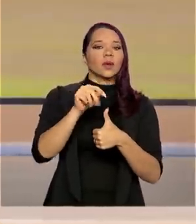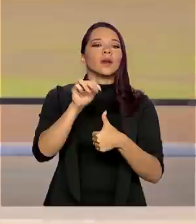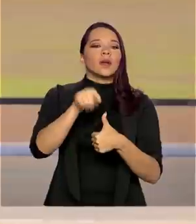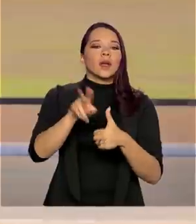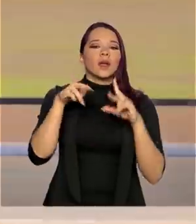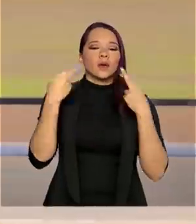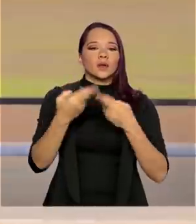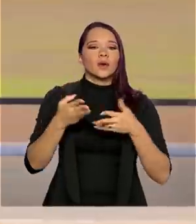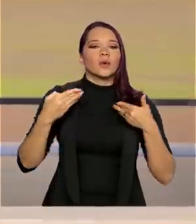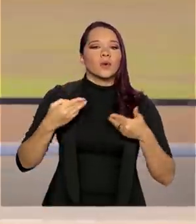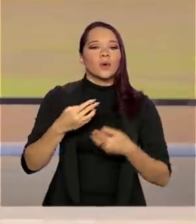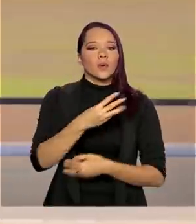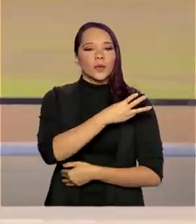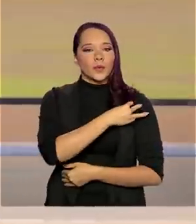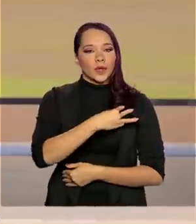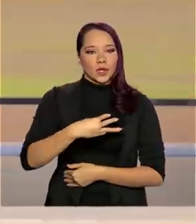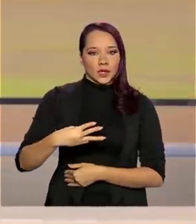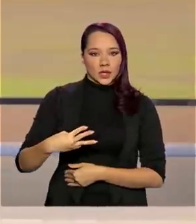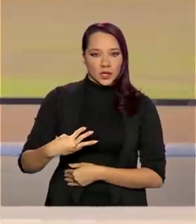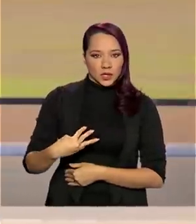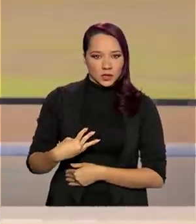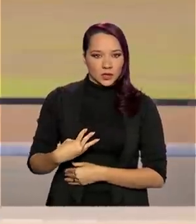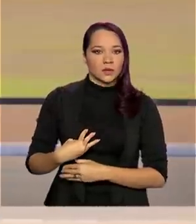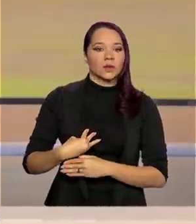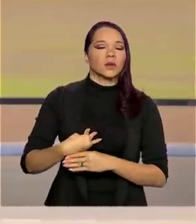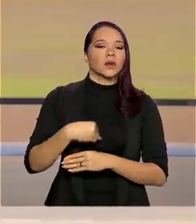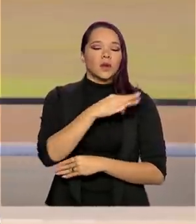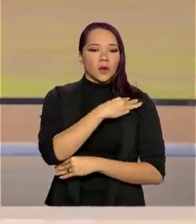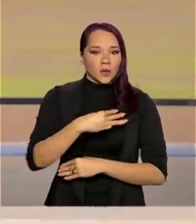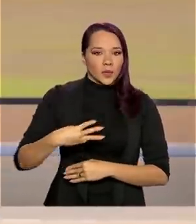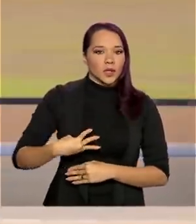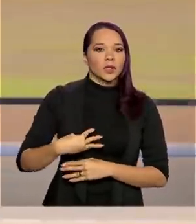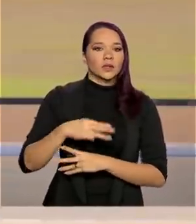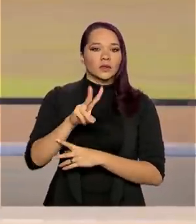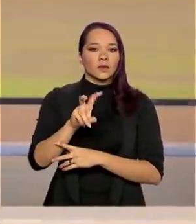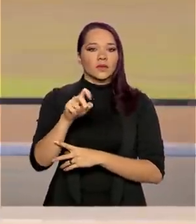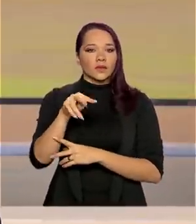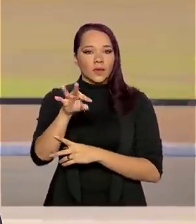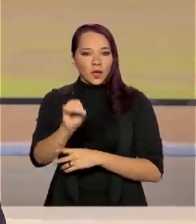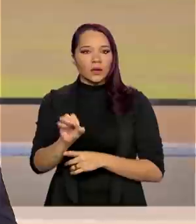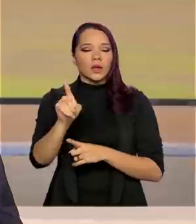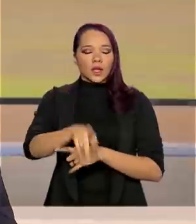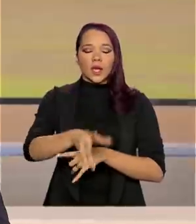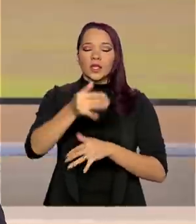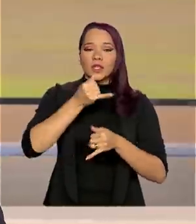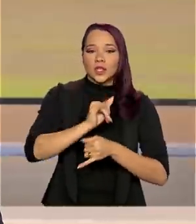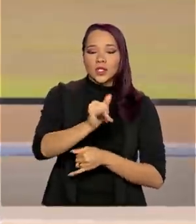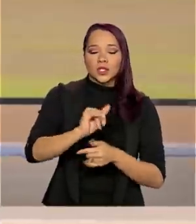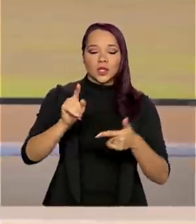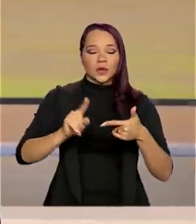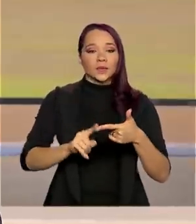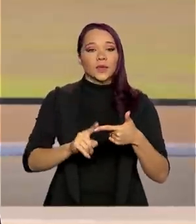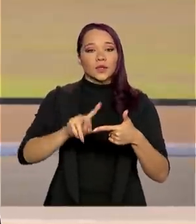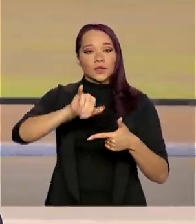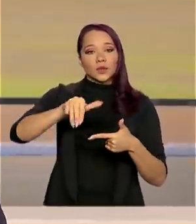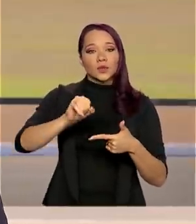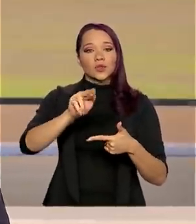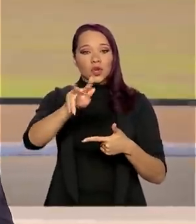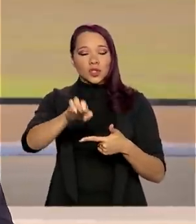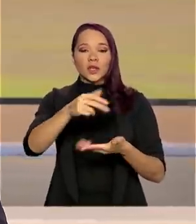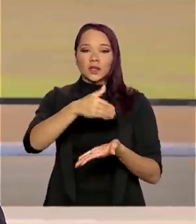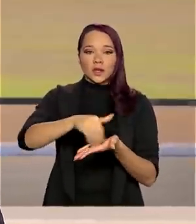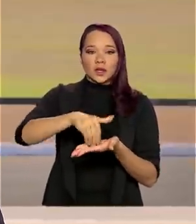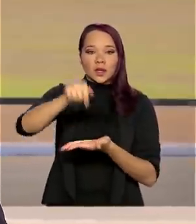com o ministro da Casa, ministro Bento Abuquerque, que é de Minas e Energia, e Jorge Oliveira, que é da